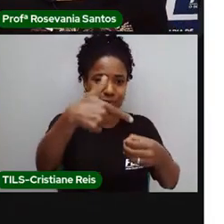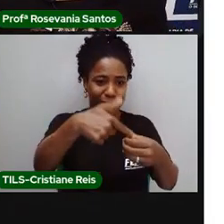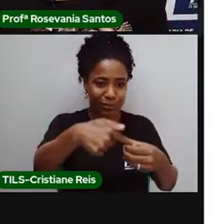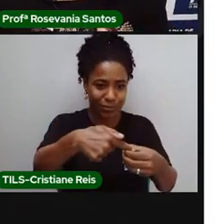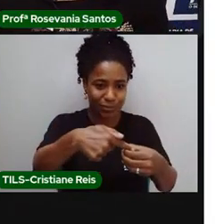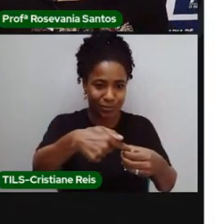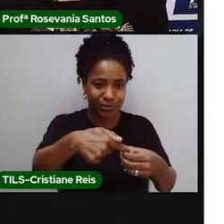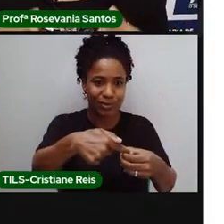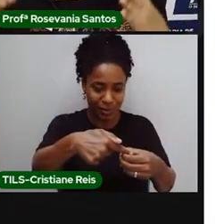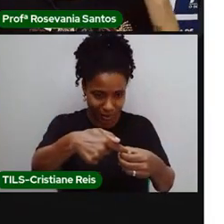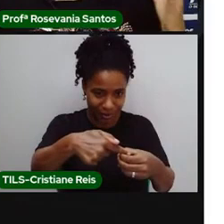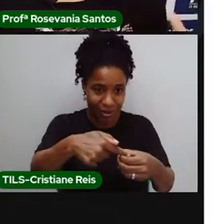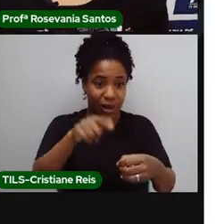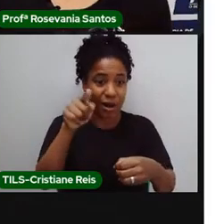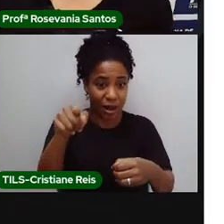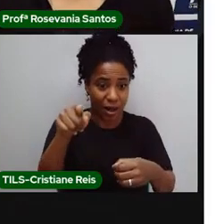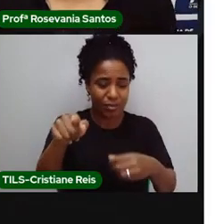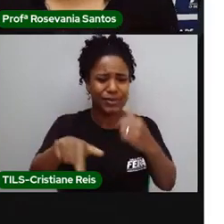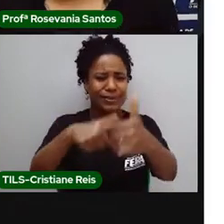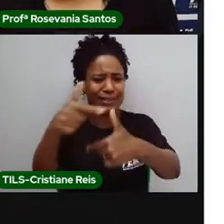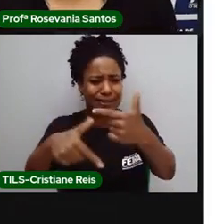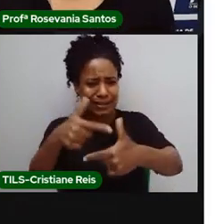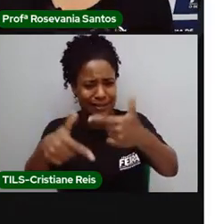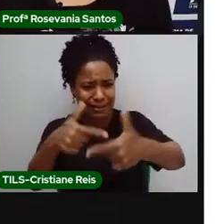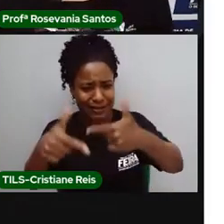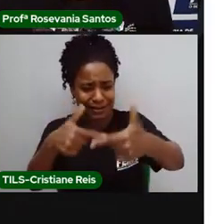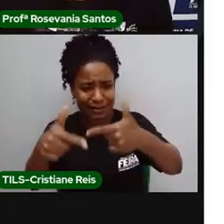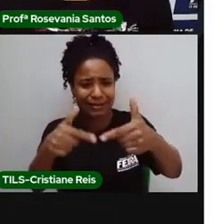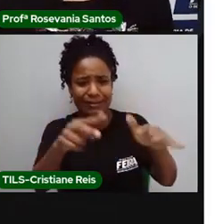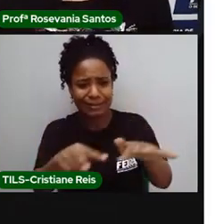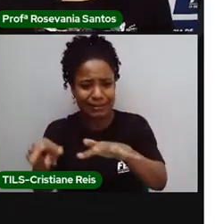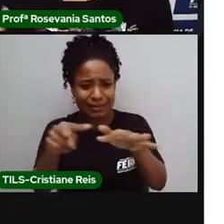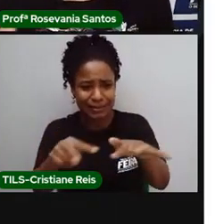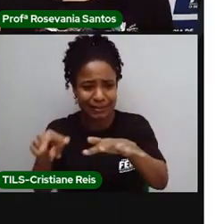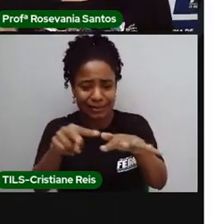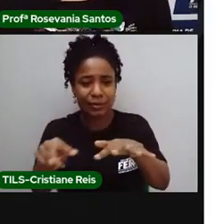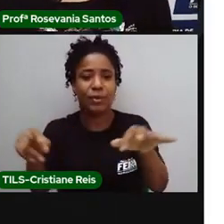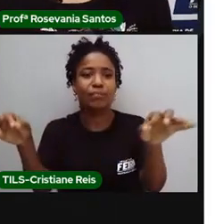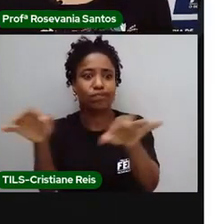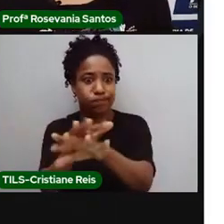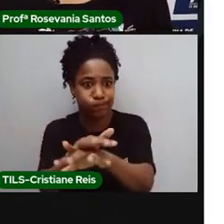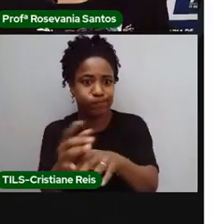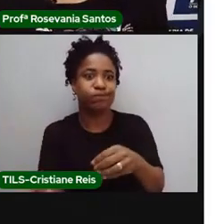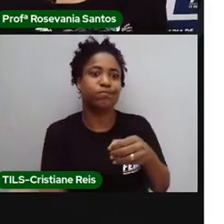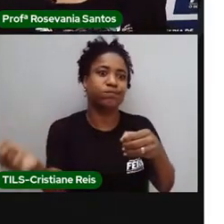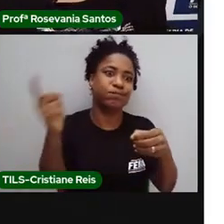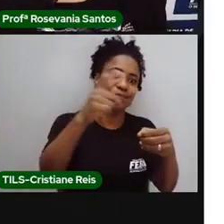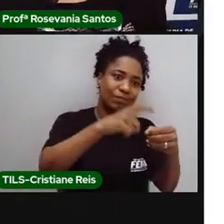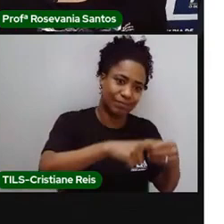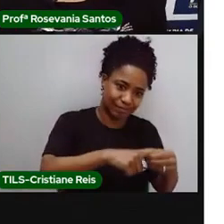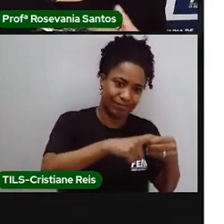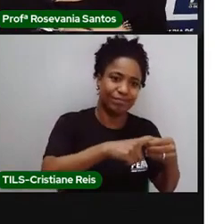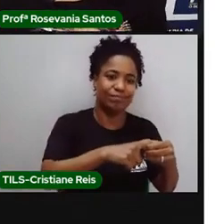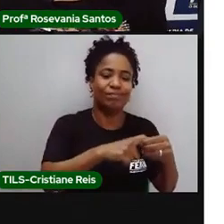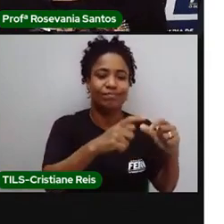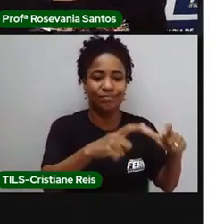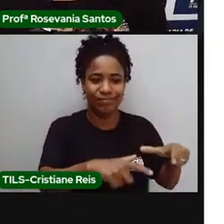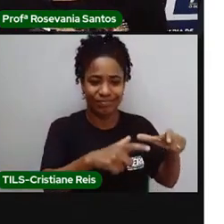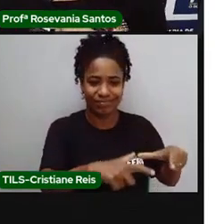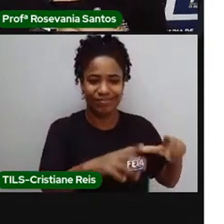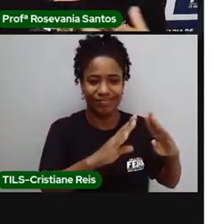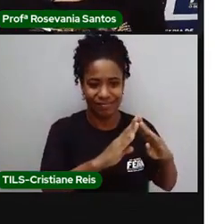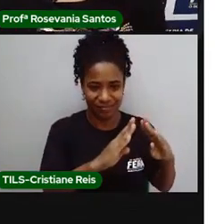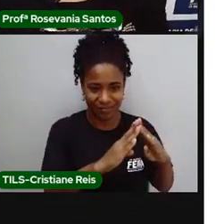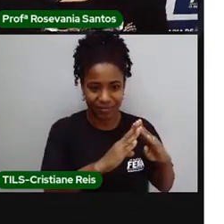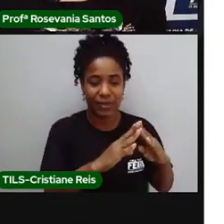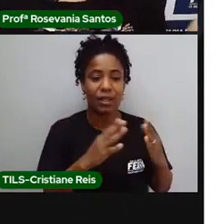percebe que algumas cidades é toda voltada para o turismo. E agora, com esse período de pandemia, infelizmente, né, com